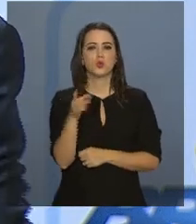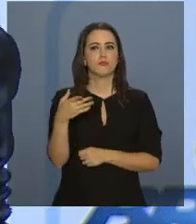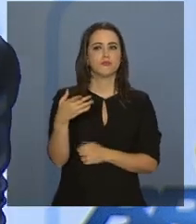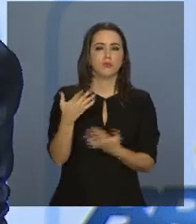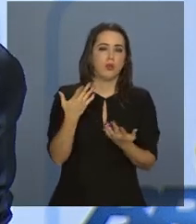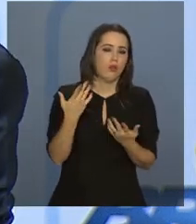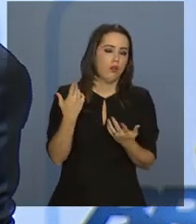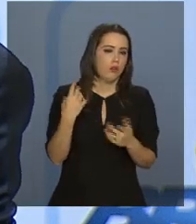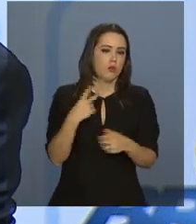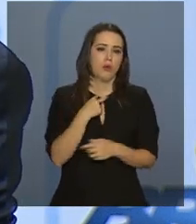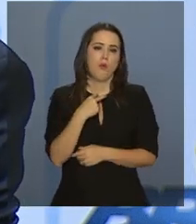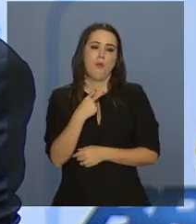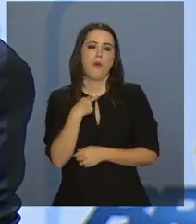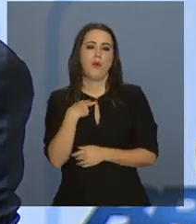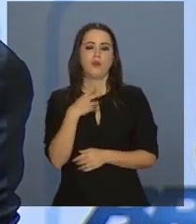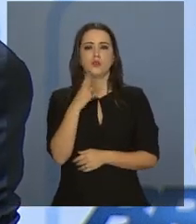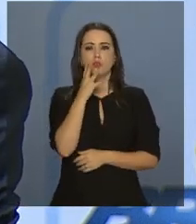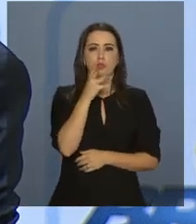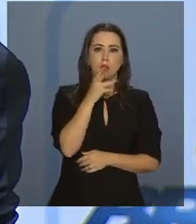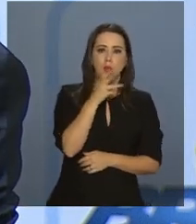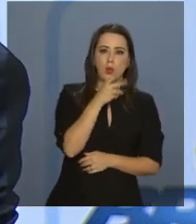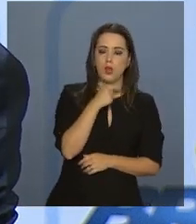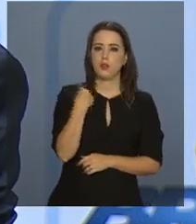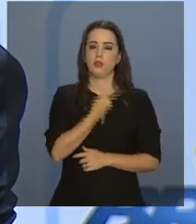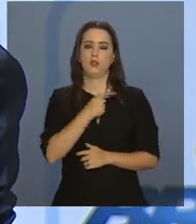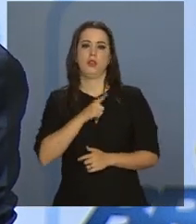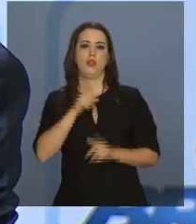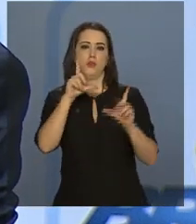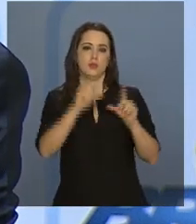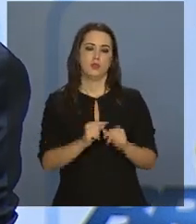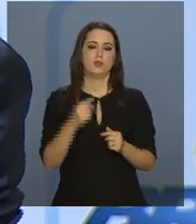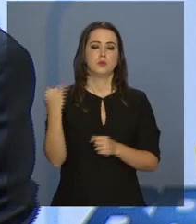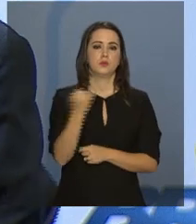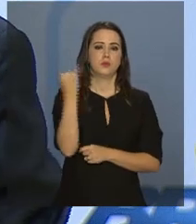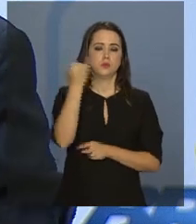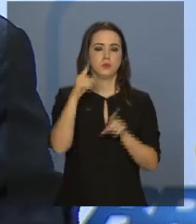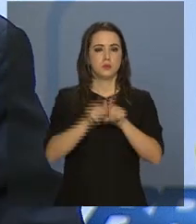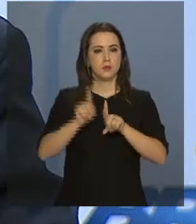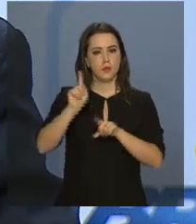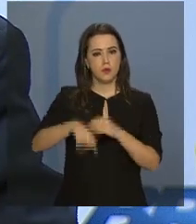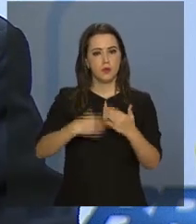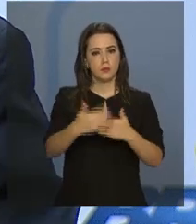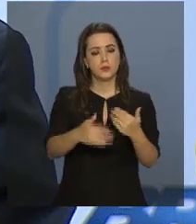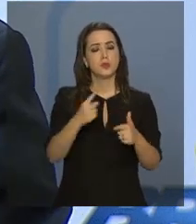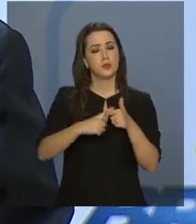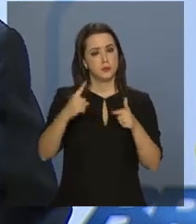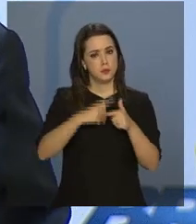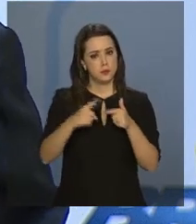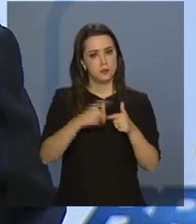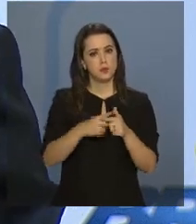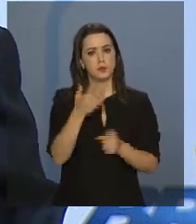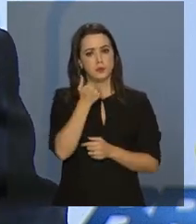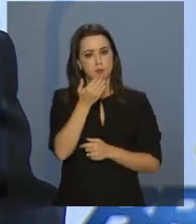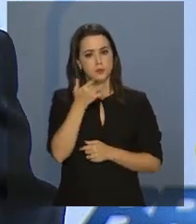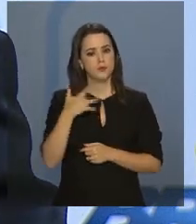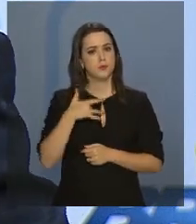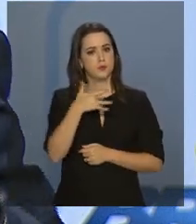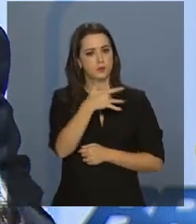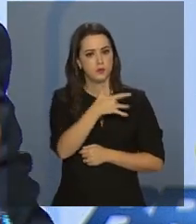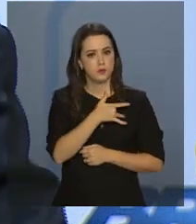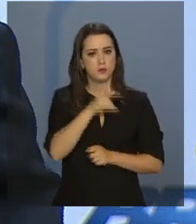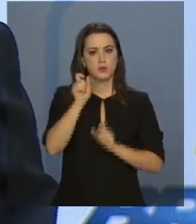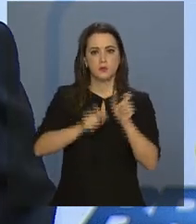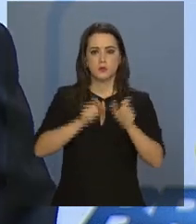o tempo para que nós tenhamos aí o protagonismo dessa questão da alimentação, da